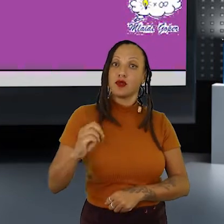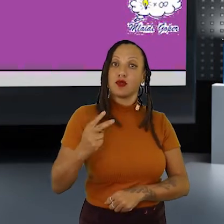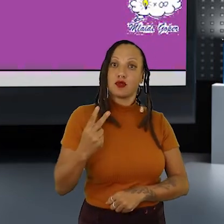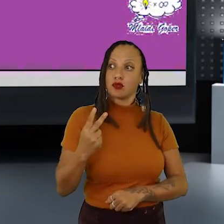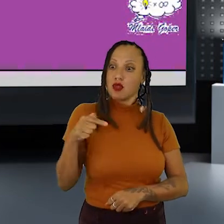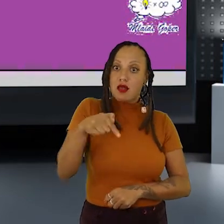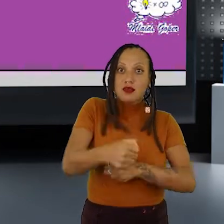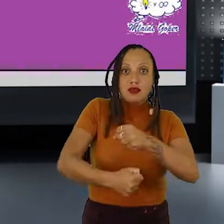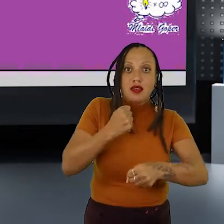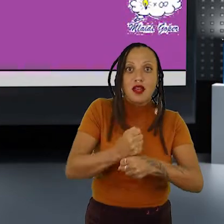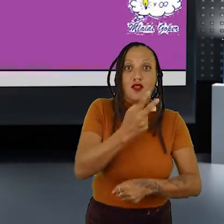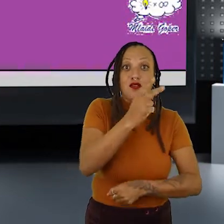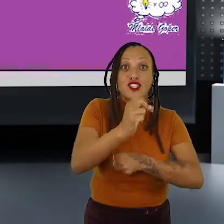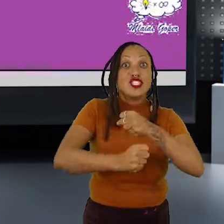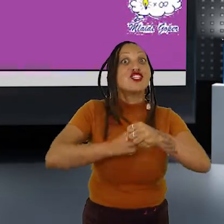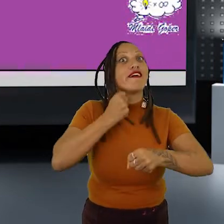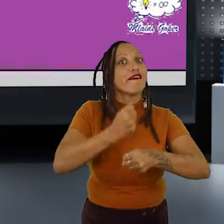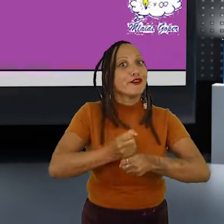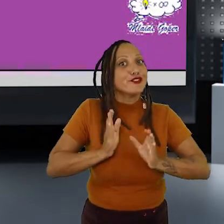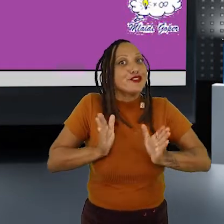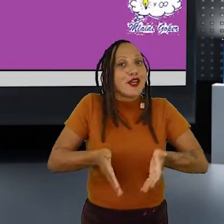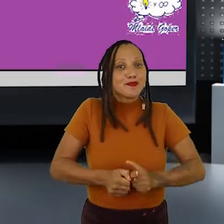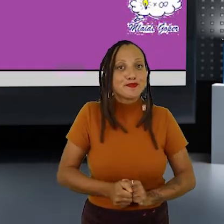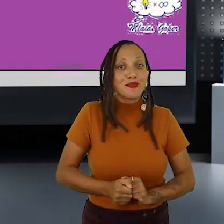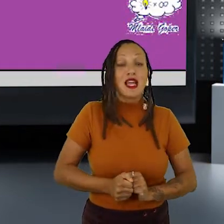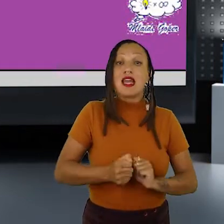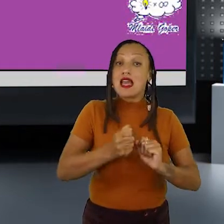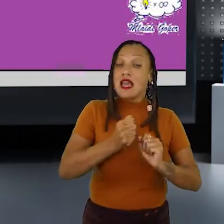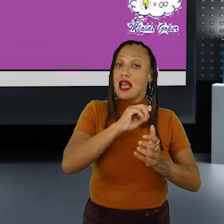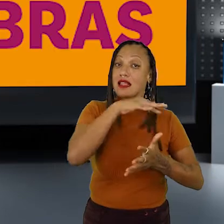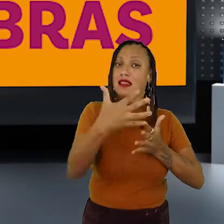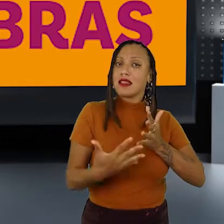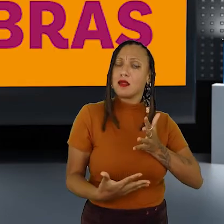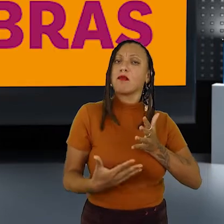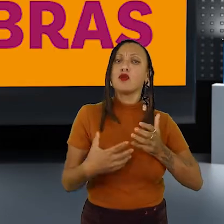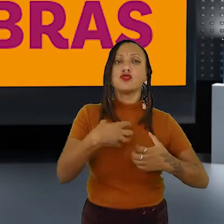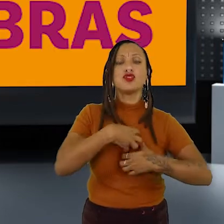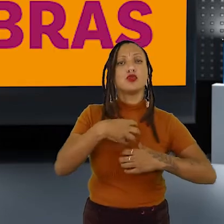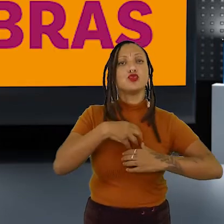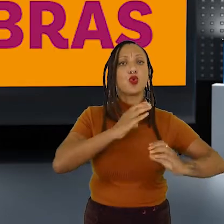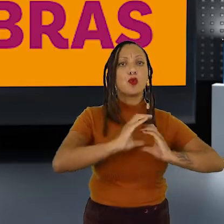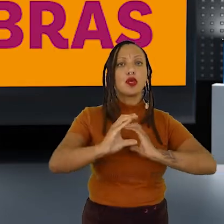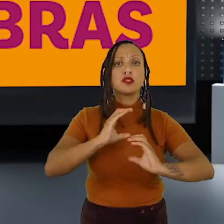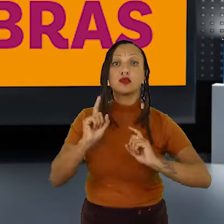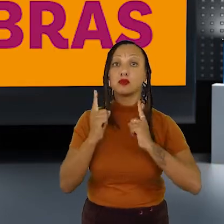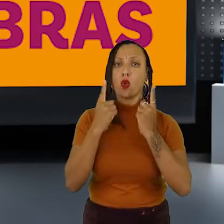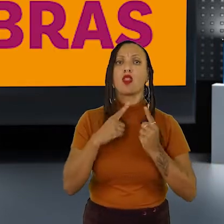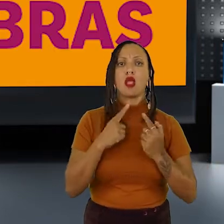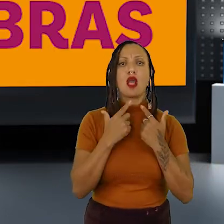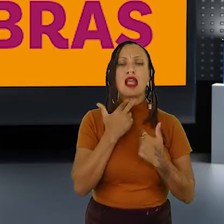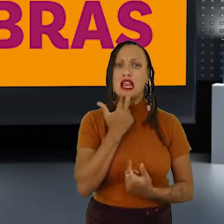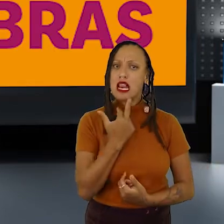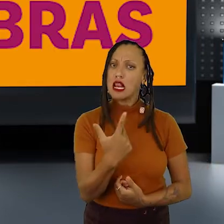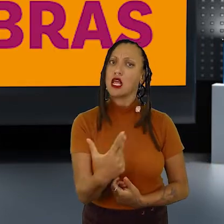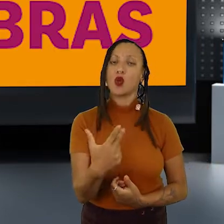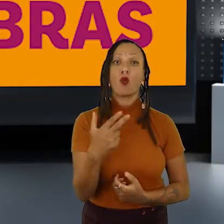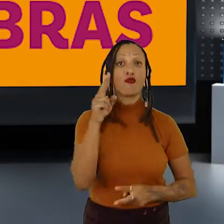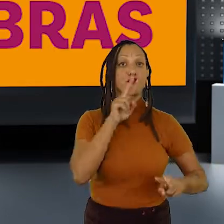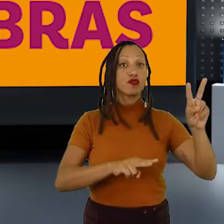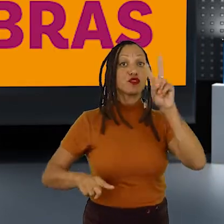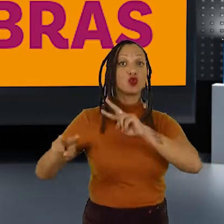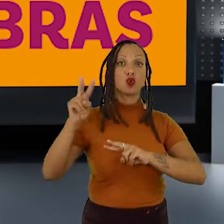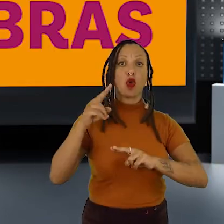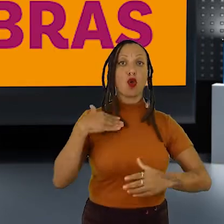ano completa 20 anos de implantação, por sinal. A Libras é uma forma de comunicação e expressão com um sistema linguístico de